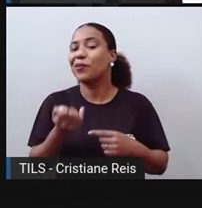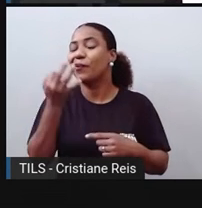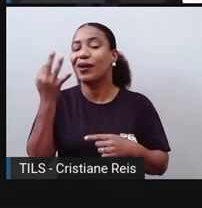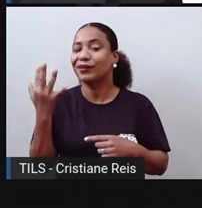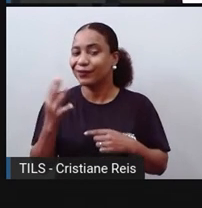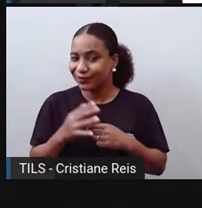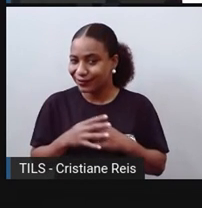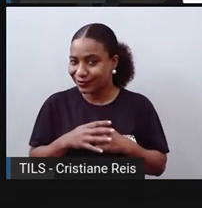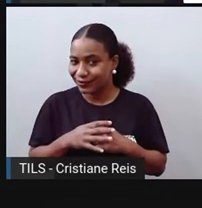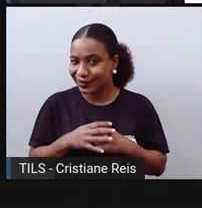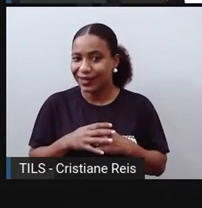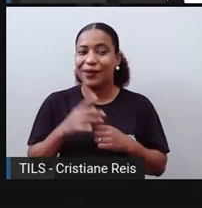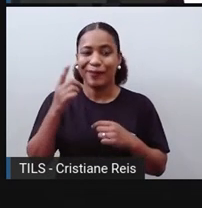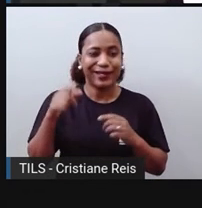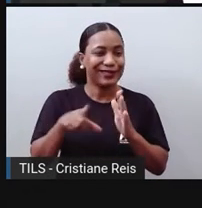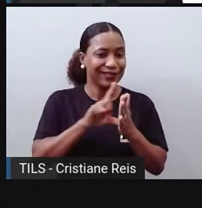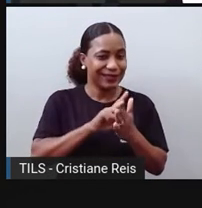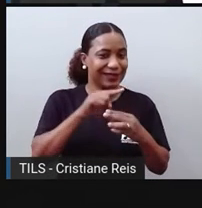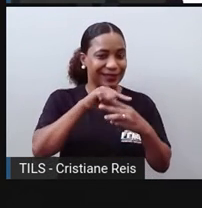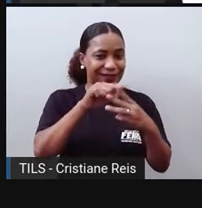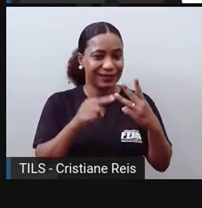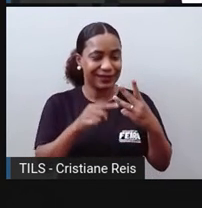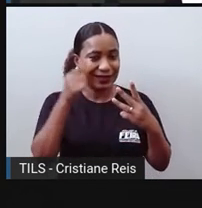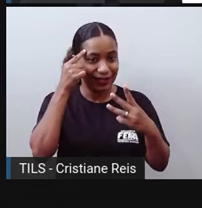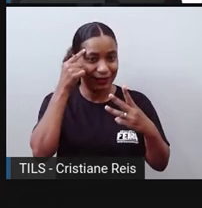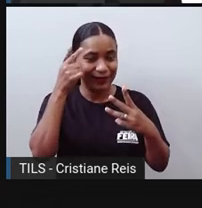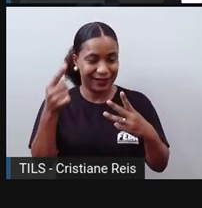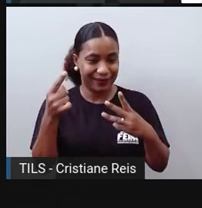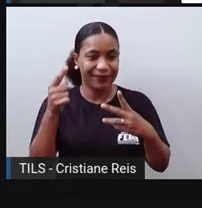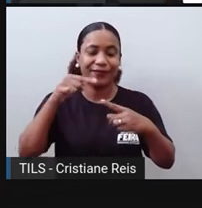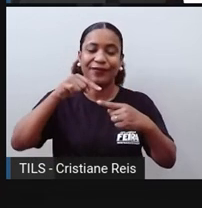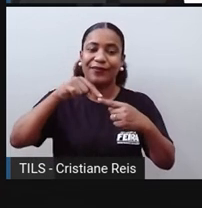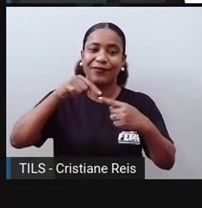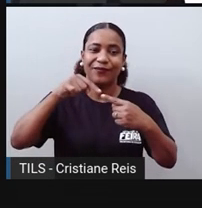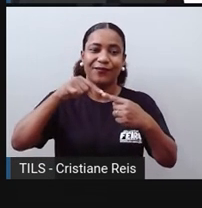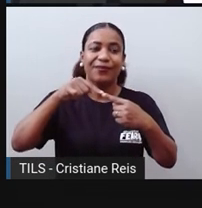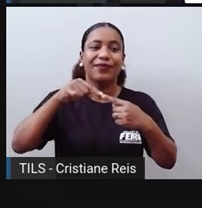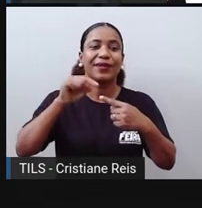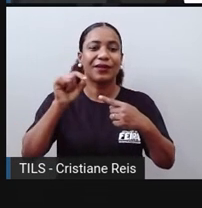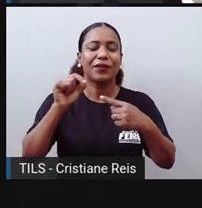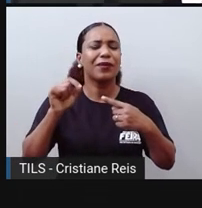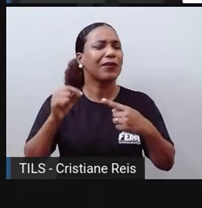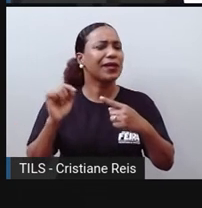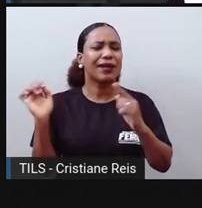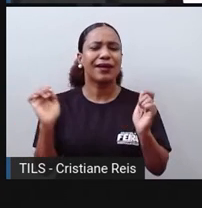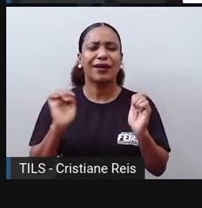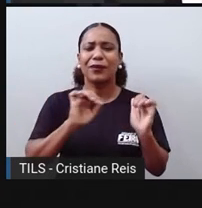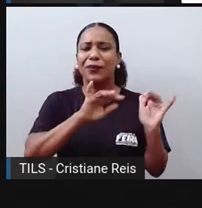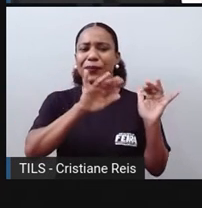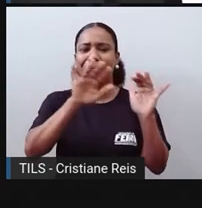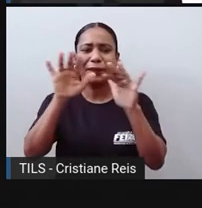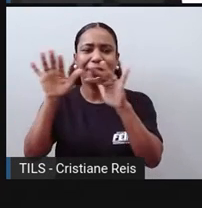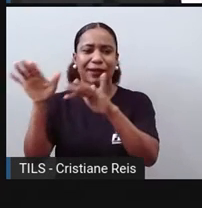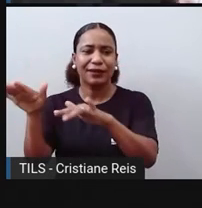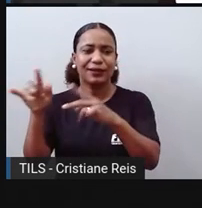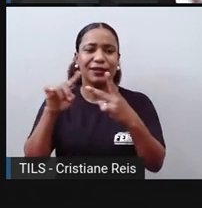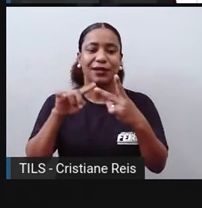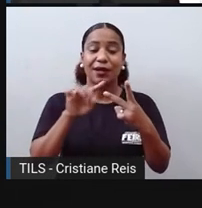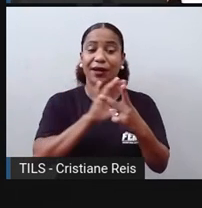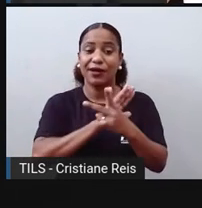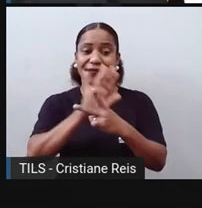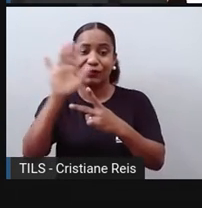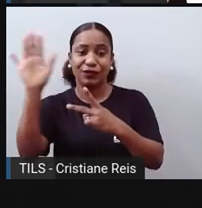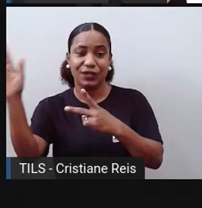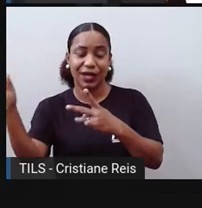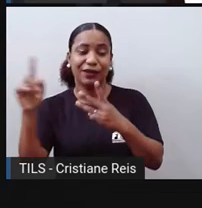diferenciar esses termos? Migrante, refugiado, deslocado interno? Porque a maioria das pessoas entendem tudo isso como